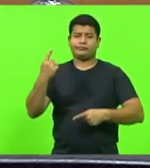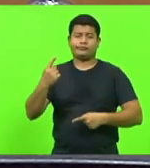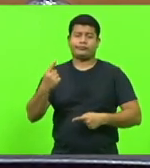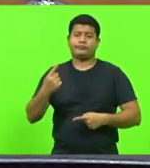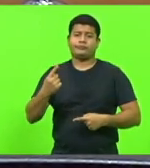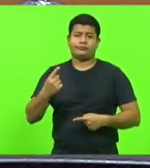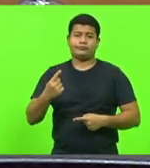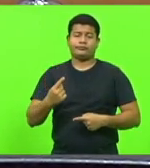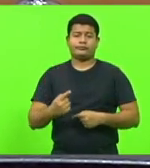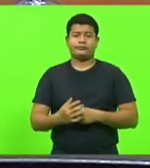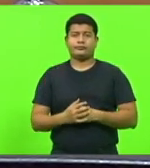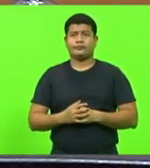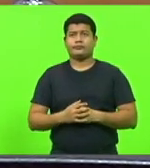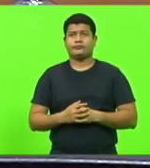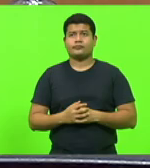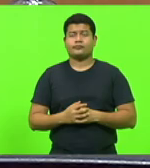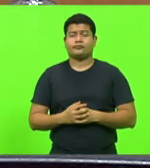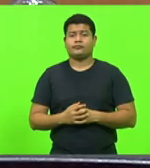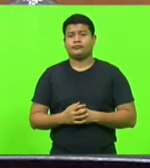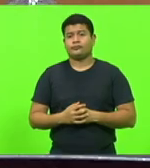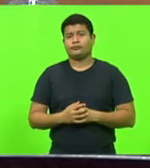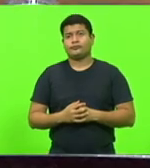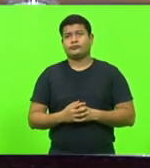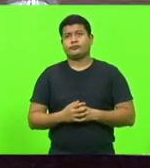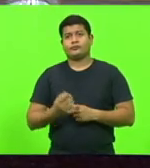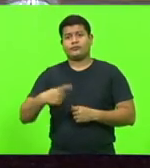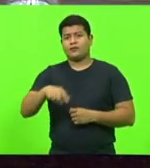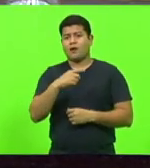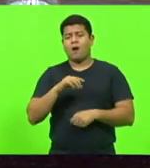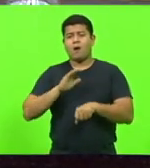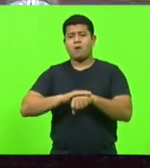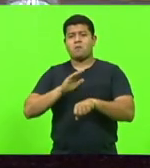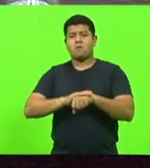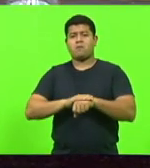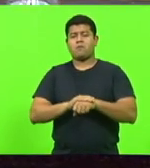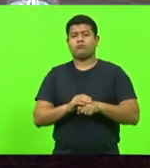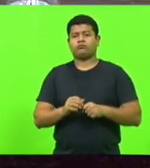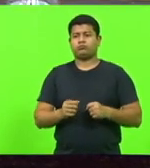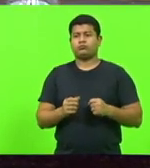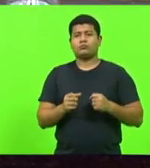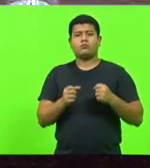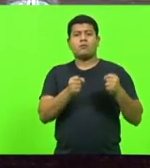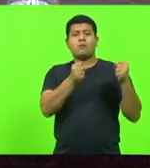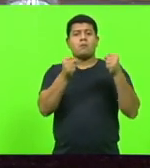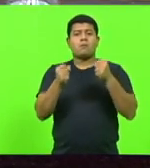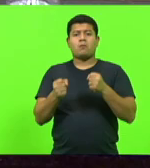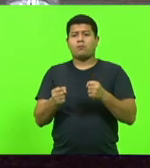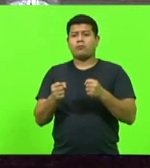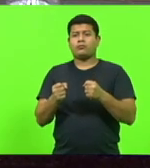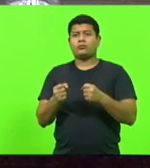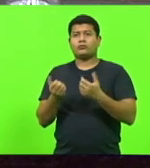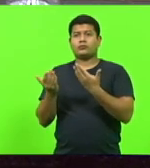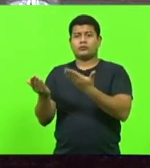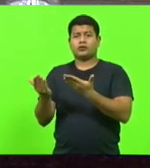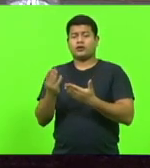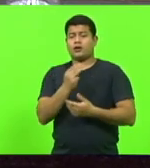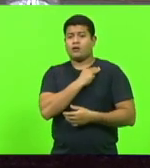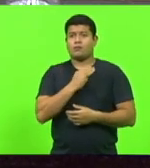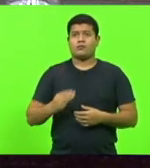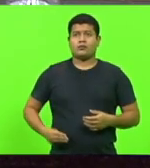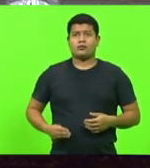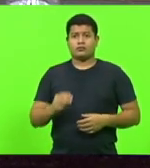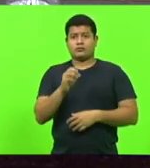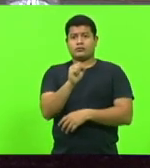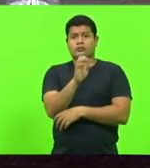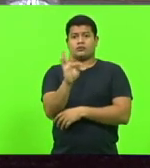para... Nós não temos nenhum poder de enquadrar ministro do STF que